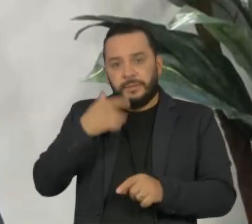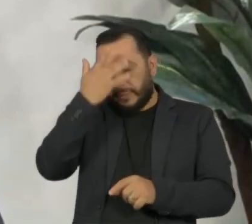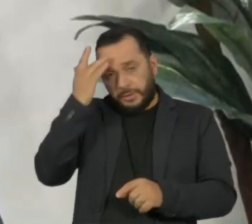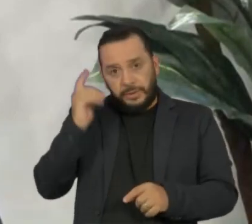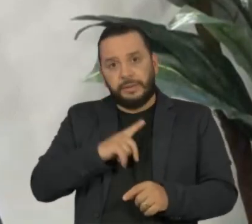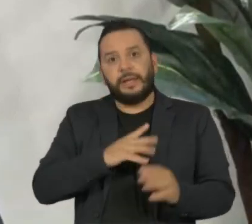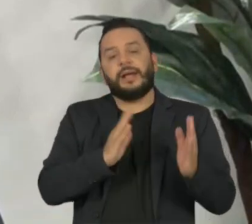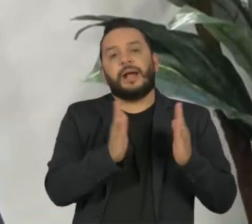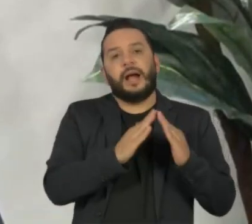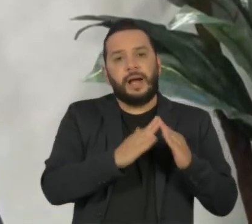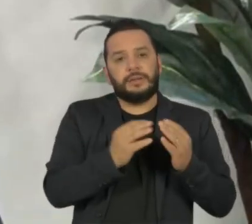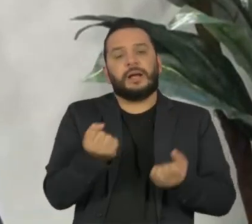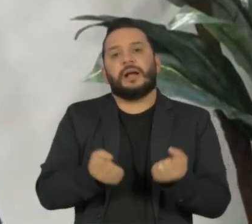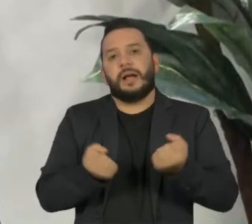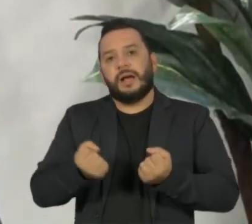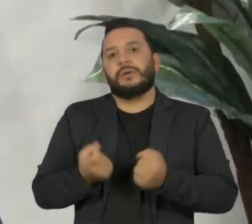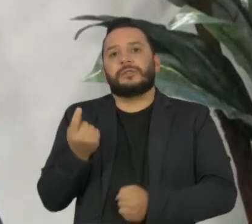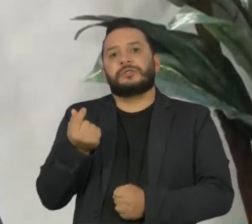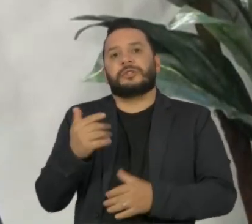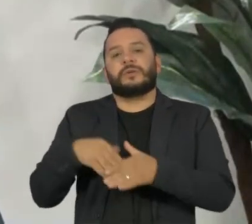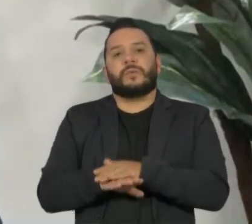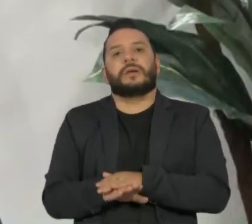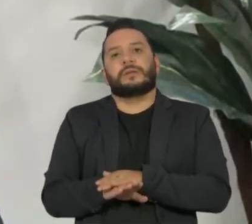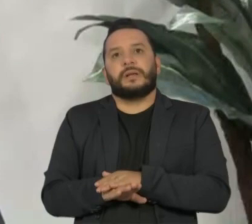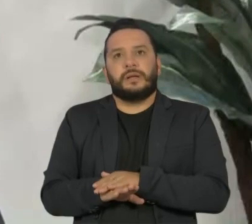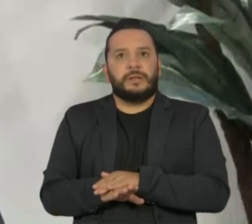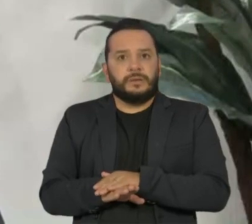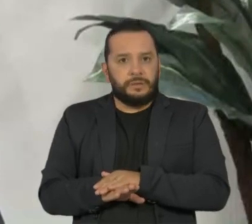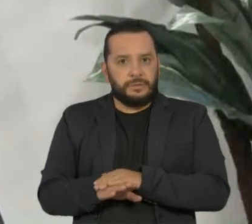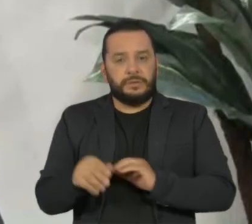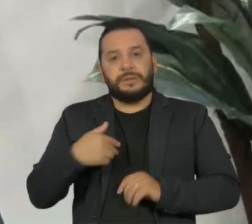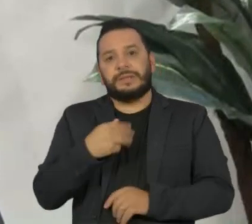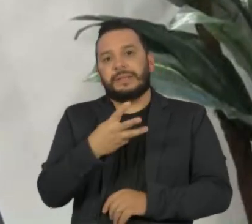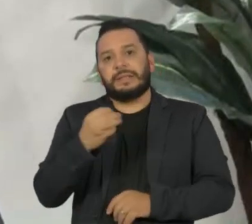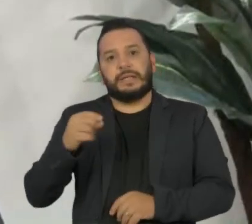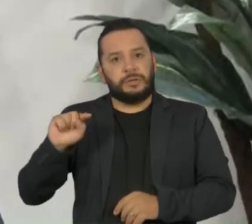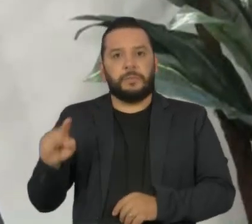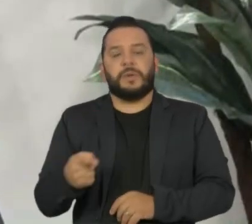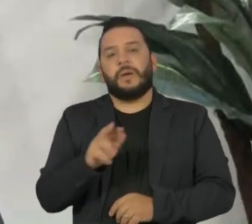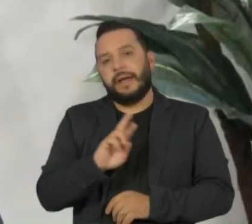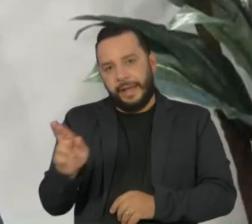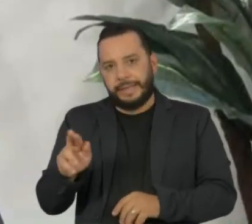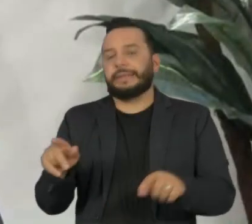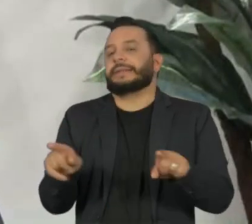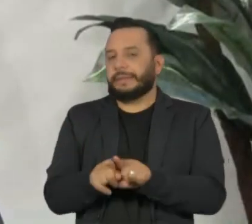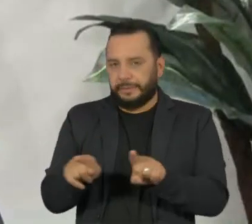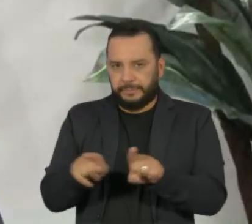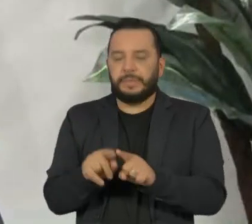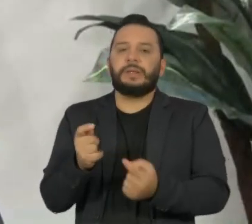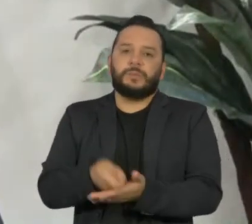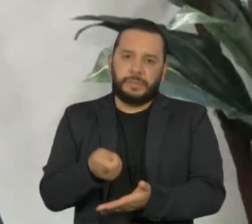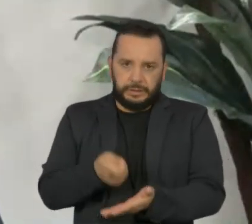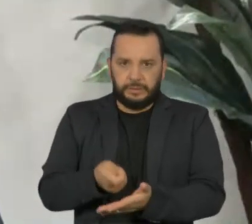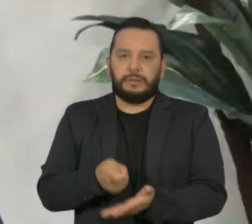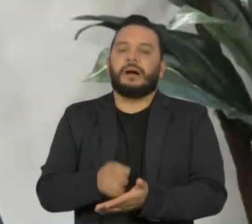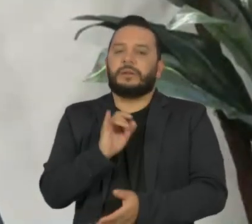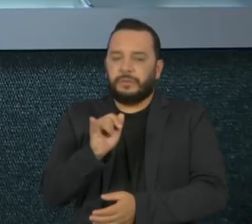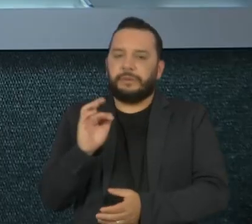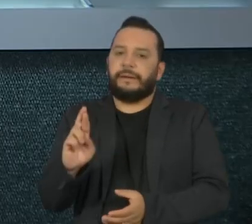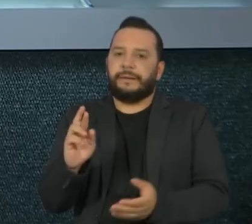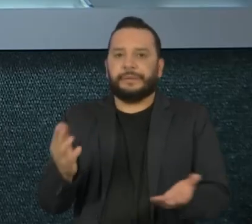carro, casa, dinheiro guardado, acima de R$ 300 mil, também está obrigado a fazer essa